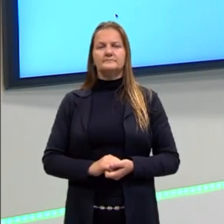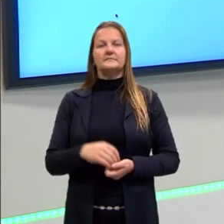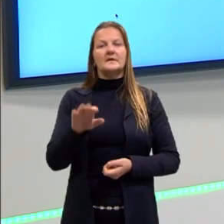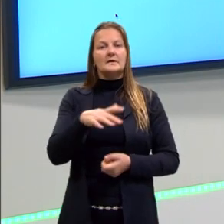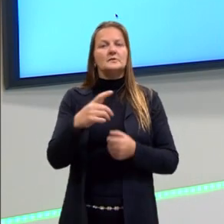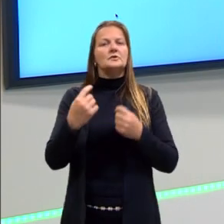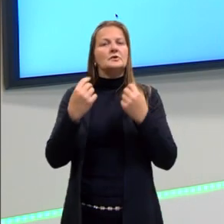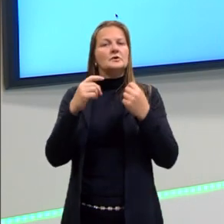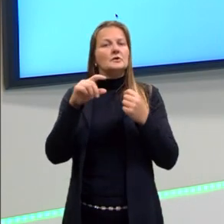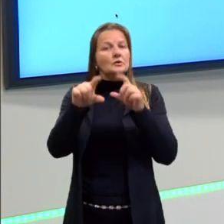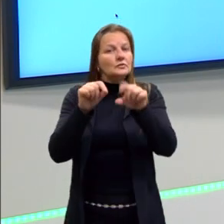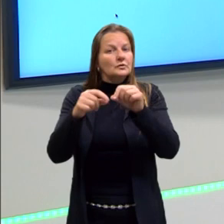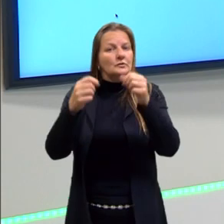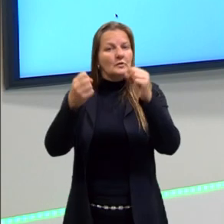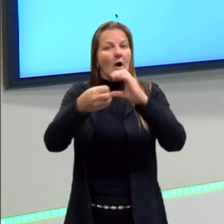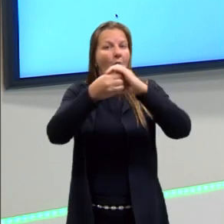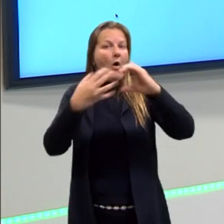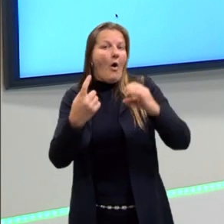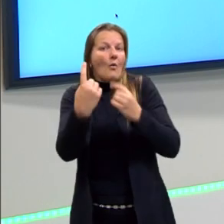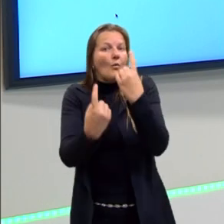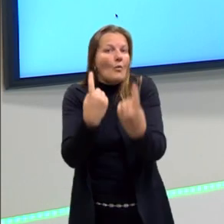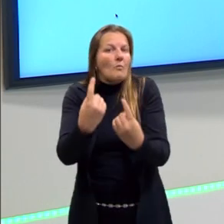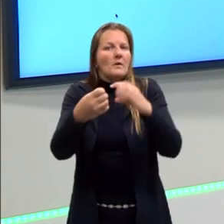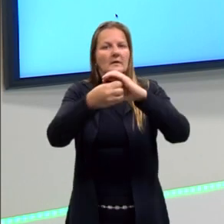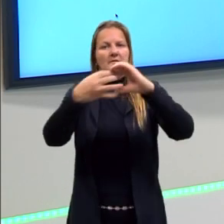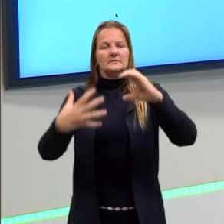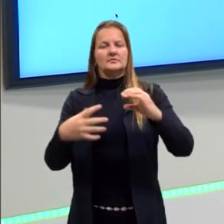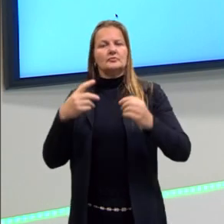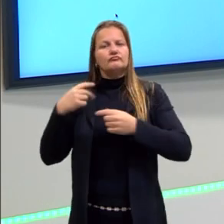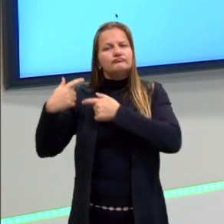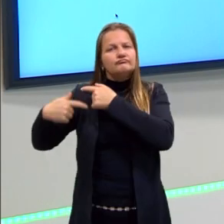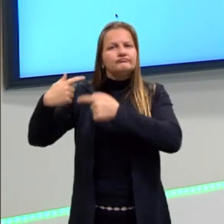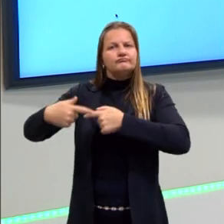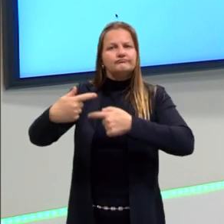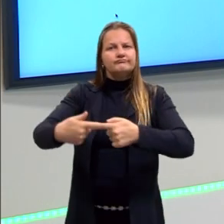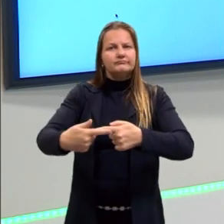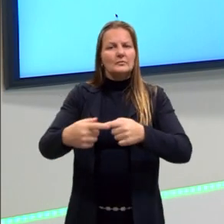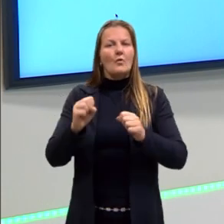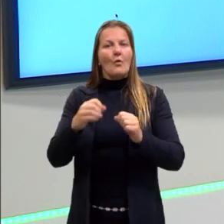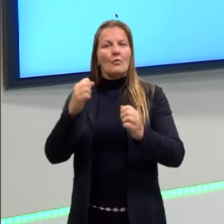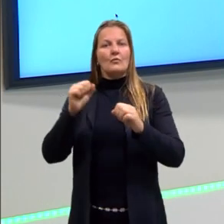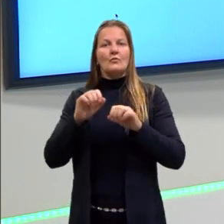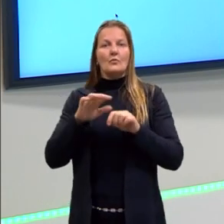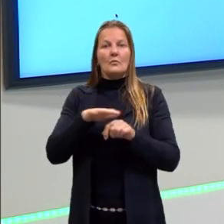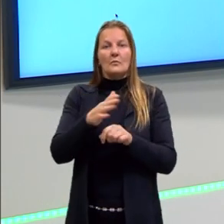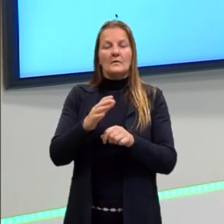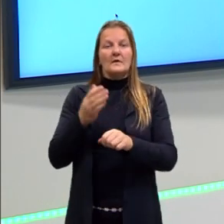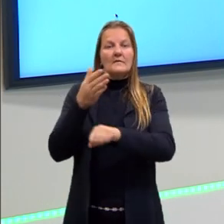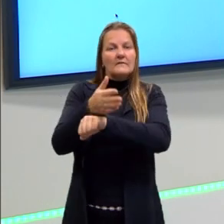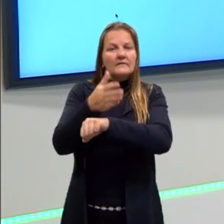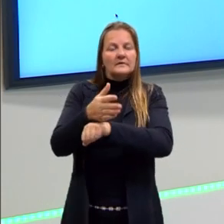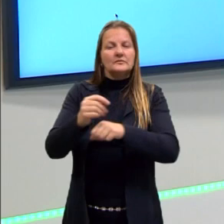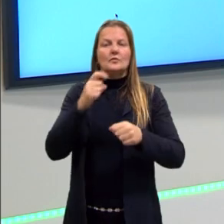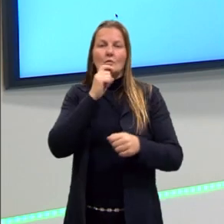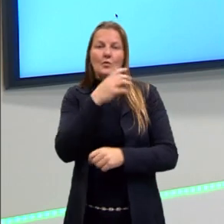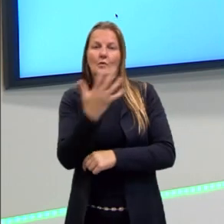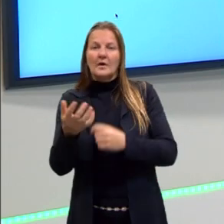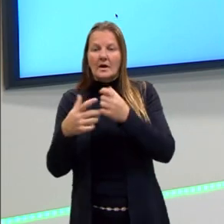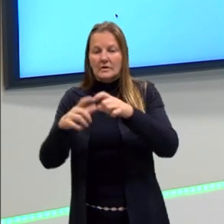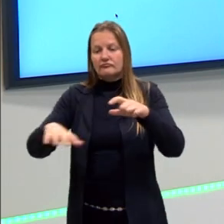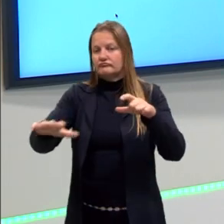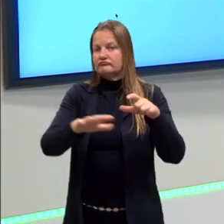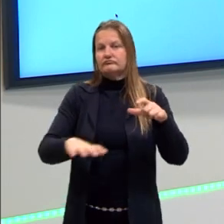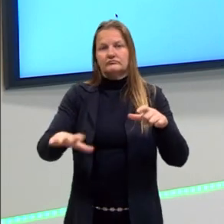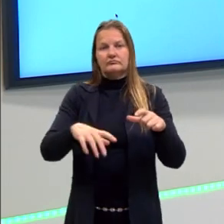não determinada característica. E essa característica, ela vai se tornar mais ou menos frequente no ambiente por